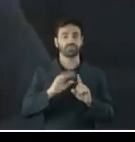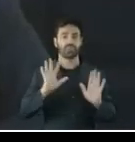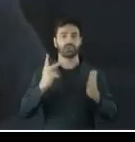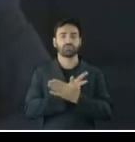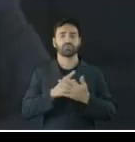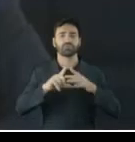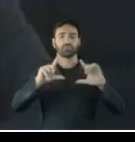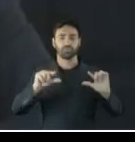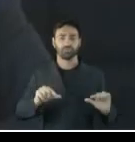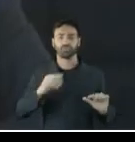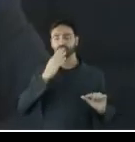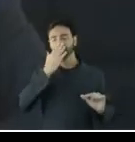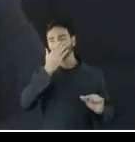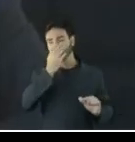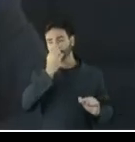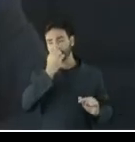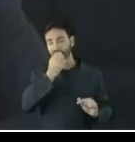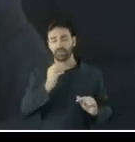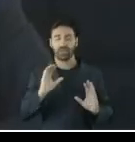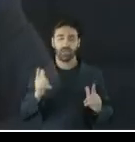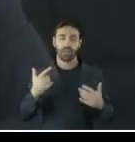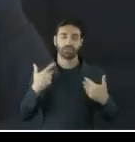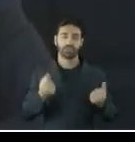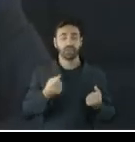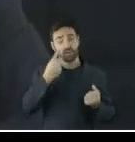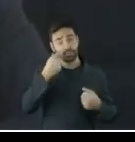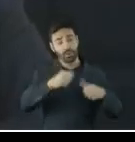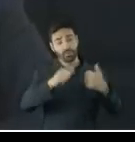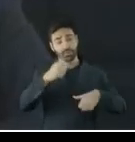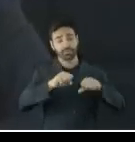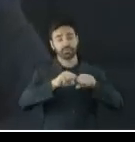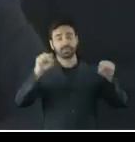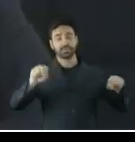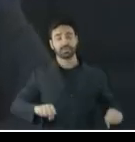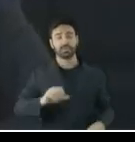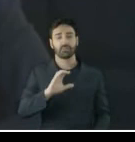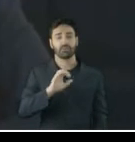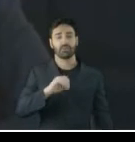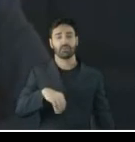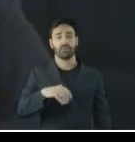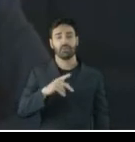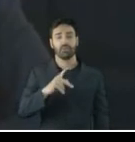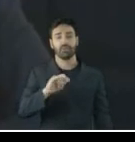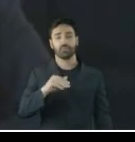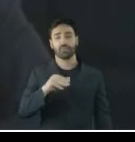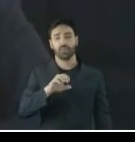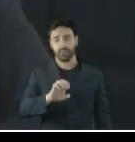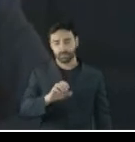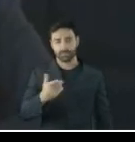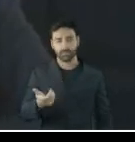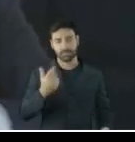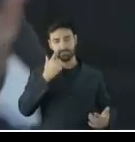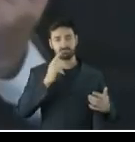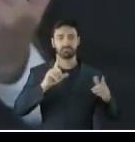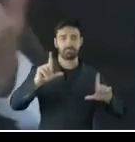É óbvio que a gente vai analisar os sistemas de compliance, de canais de comunicação, para verificar